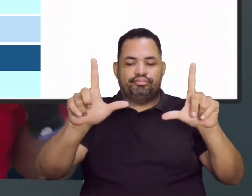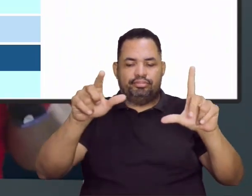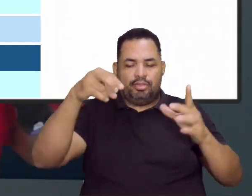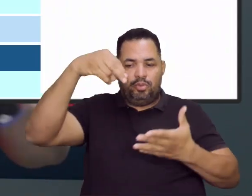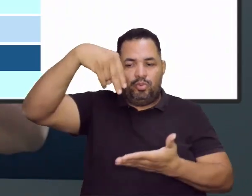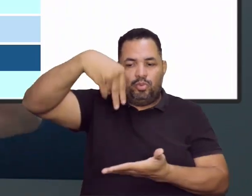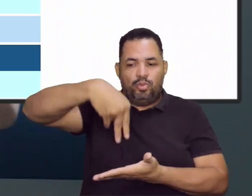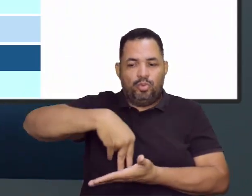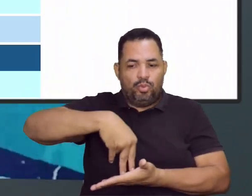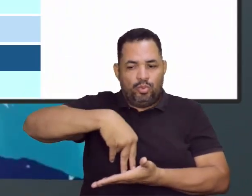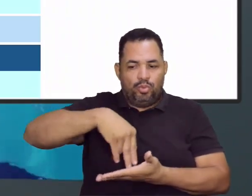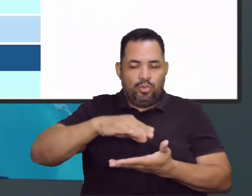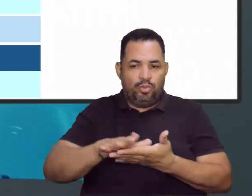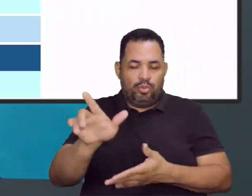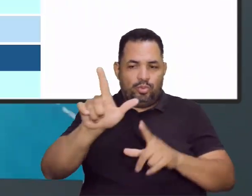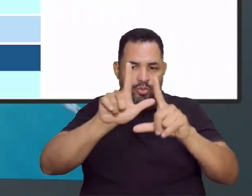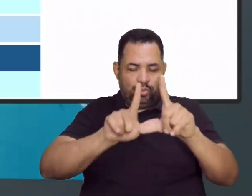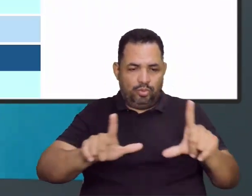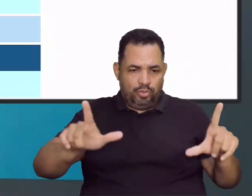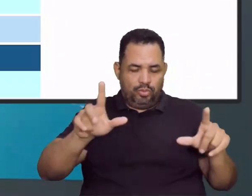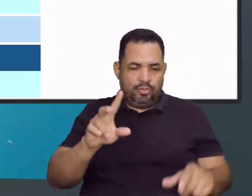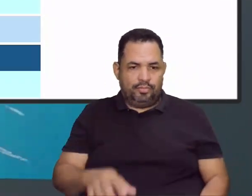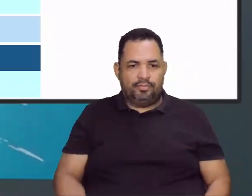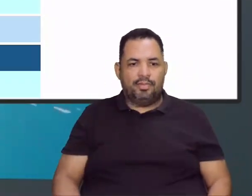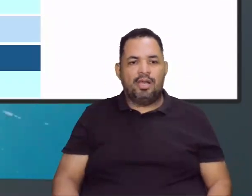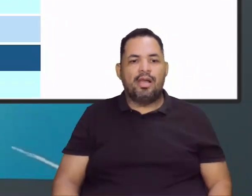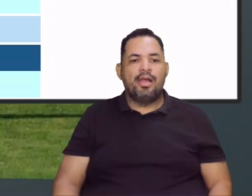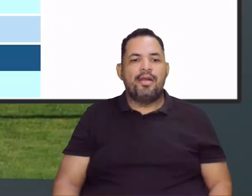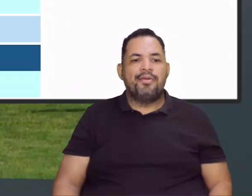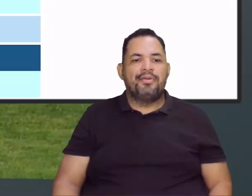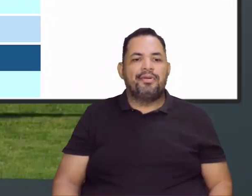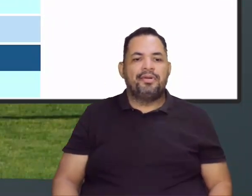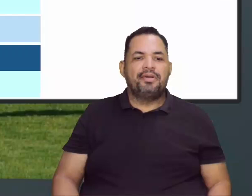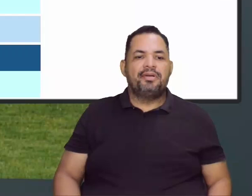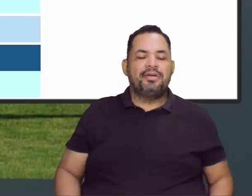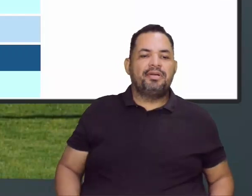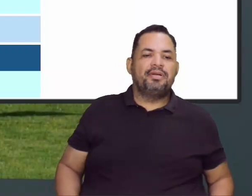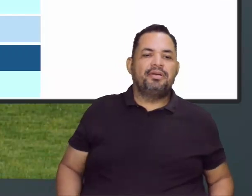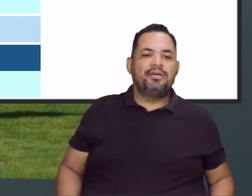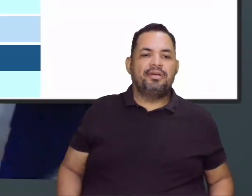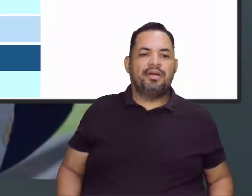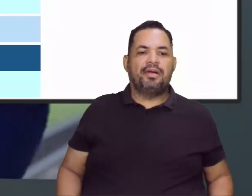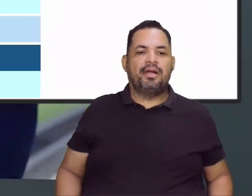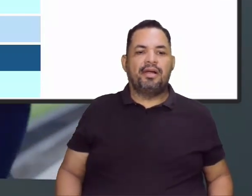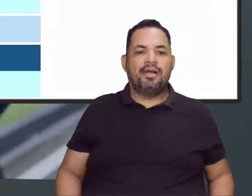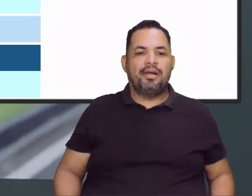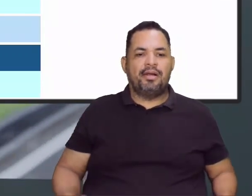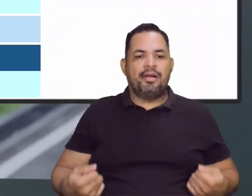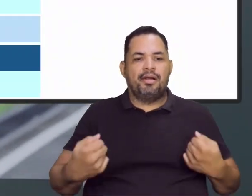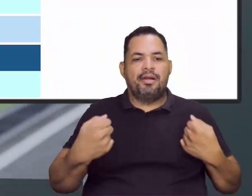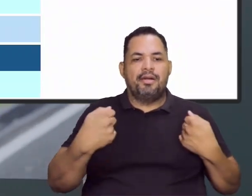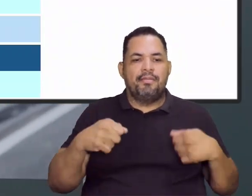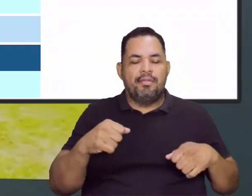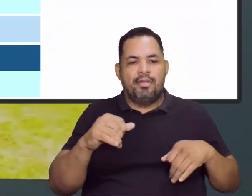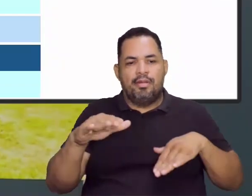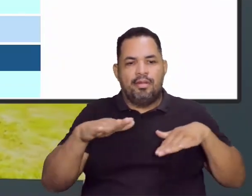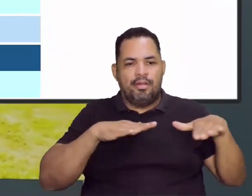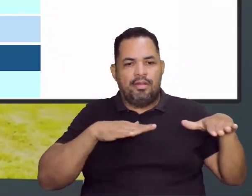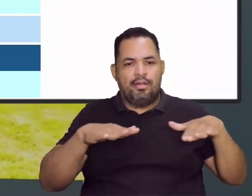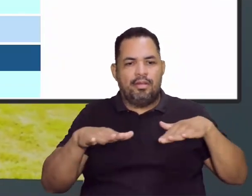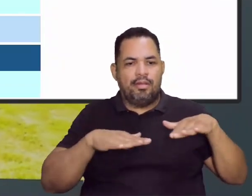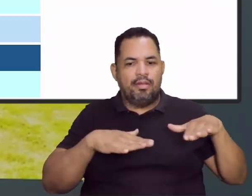Trazem uma releitura de jogos antigos para dentro de uma tela, né? E aí proporciona essa movimentação,